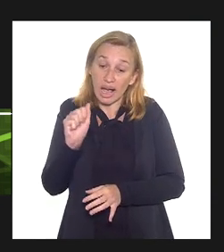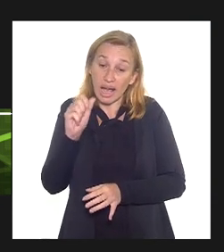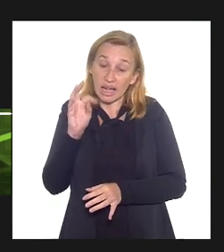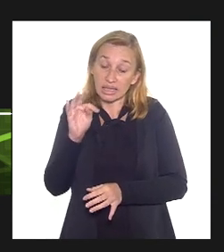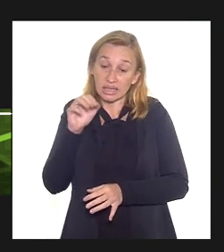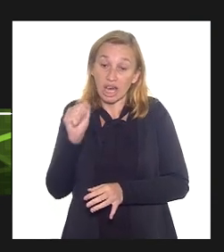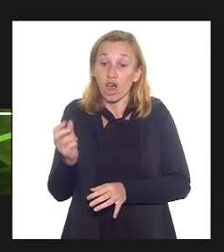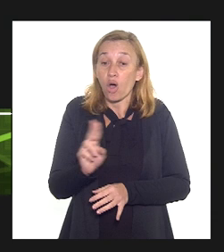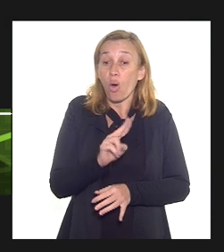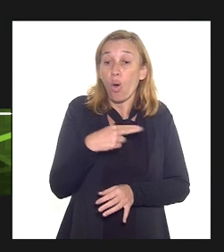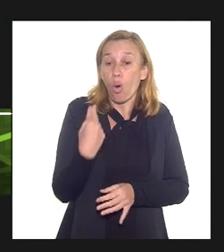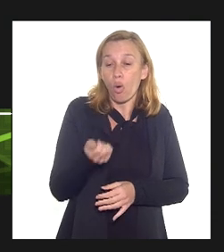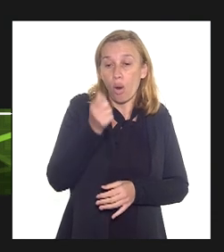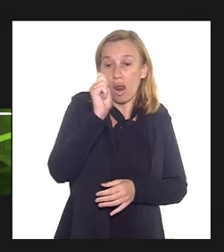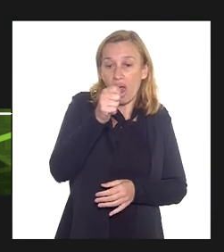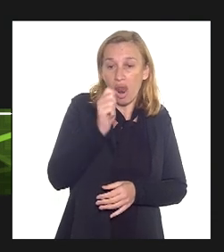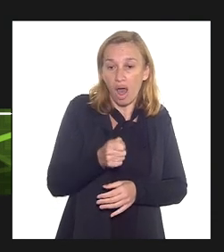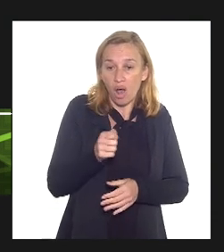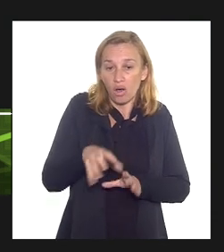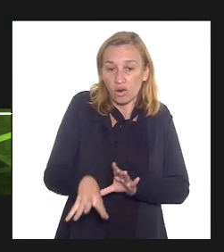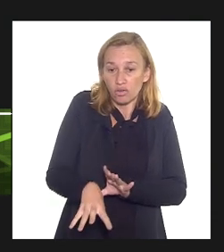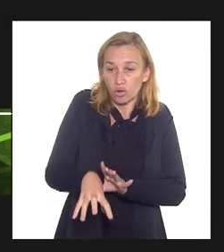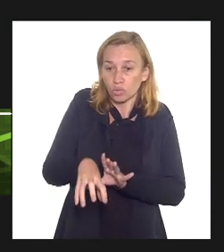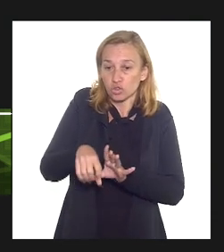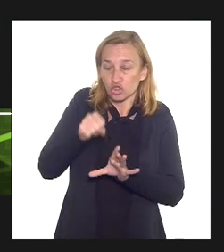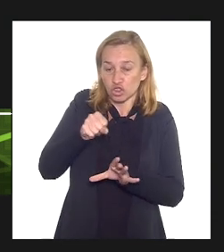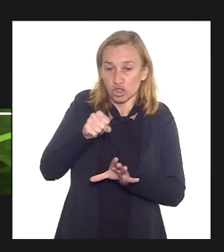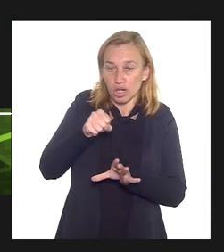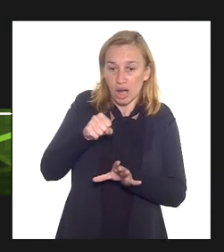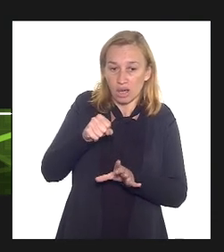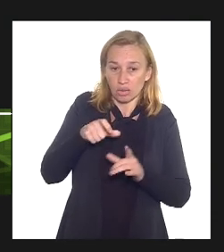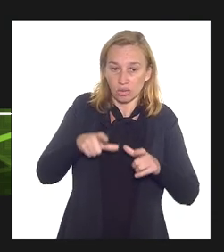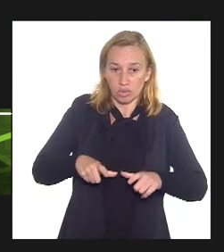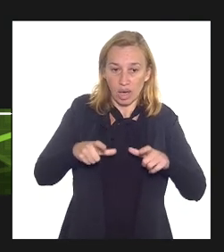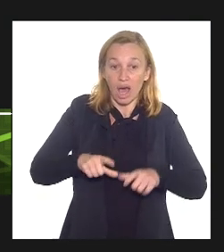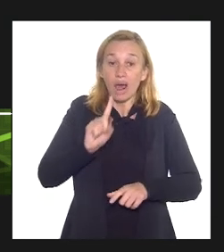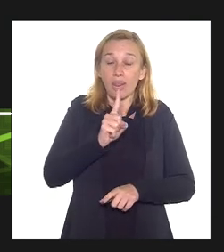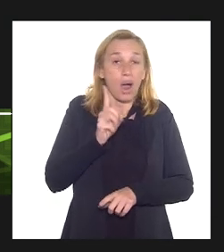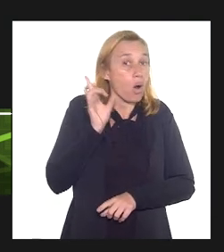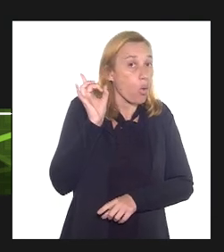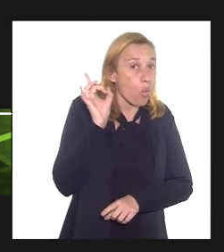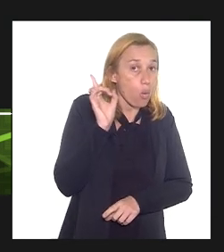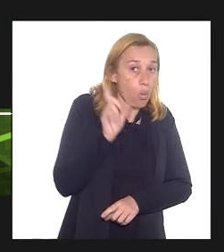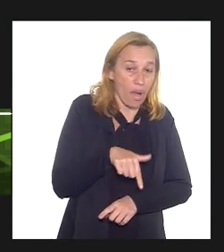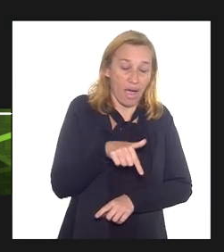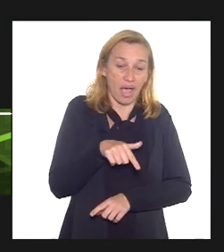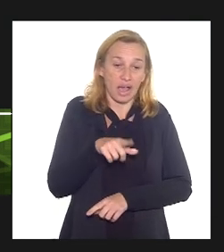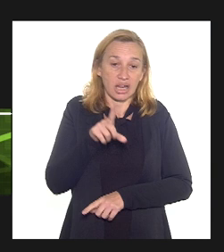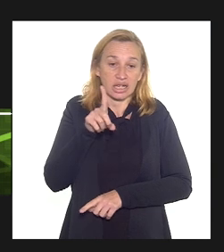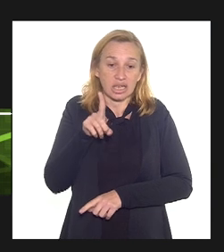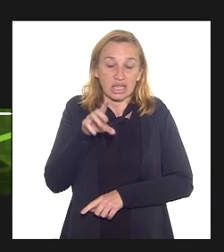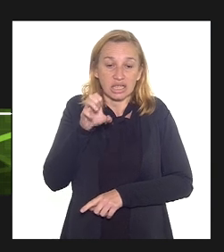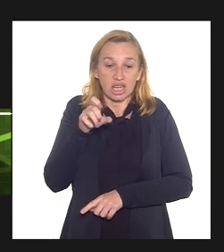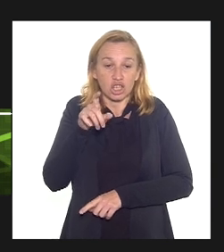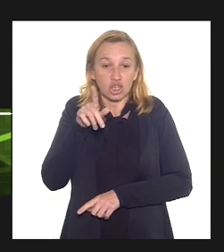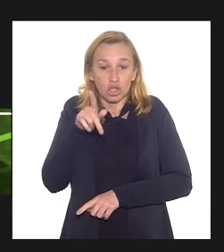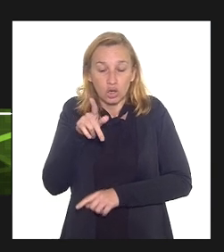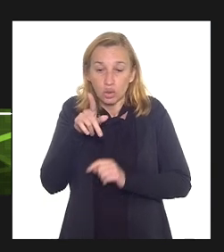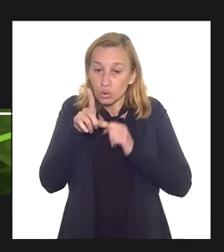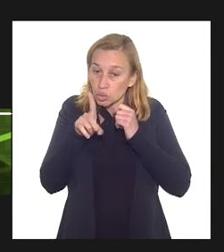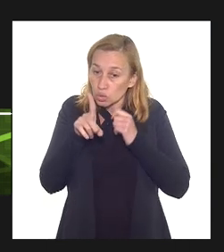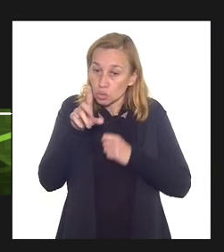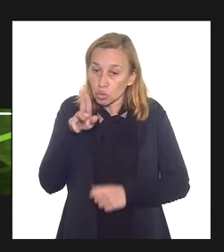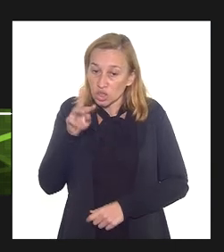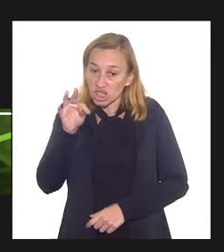ativo que for retirado e descomissionado isso não é dedutível da PEA já o foi pela